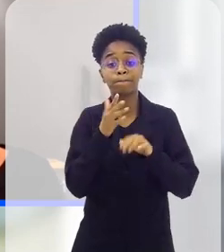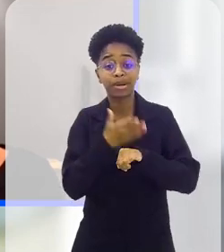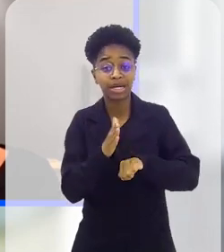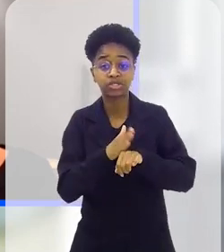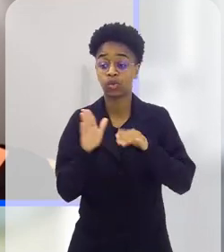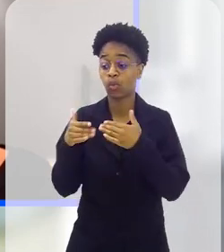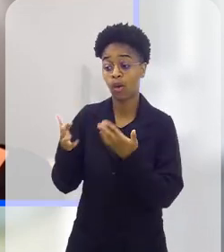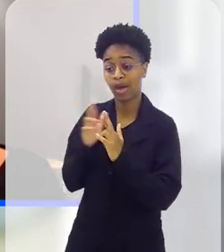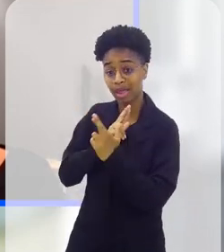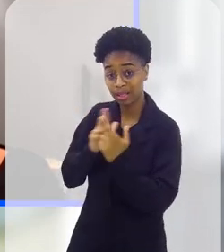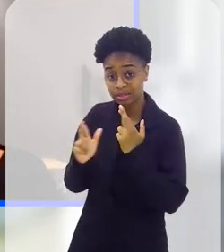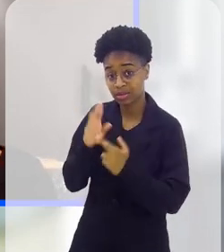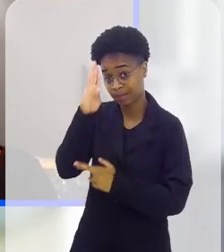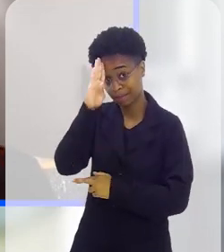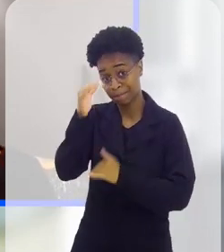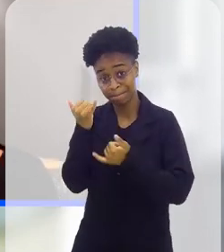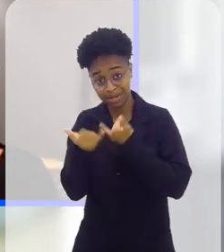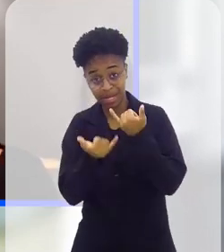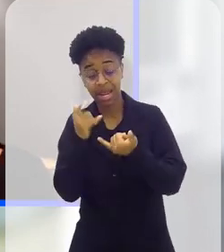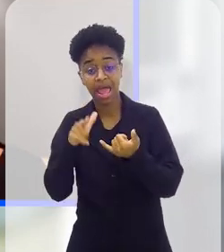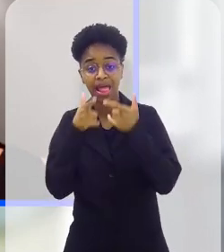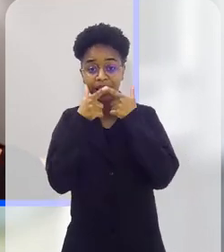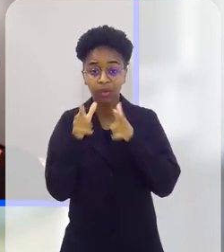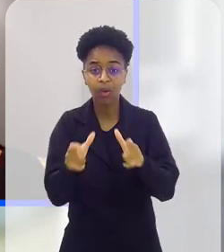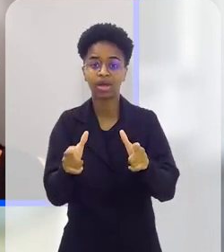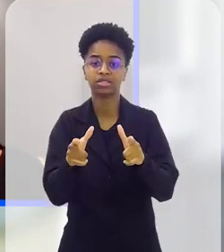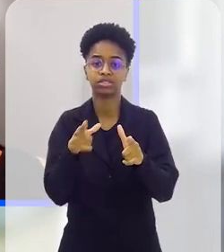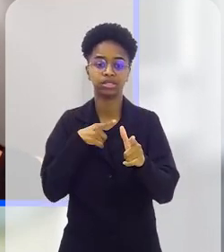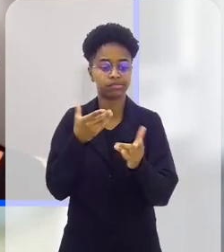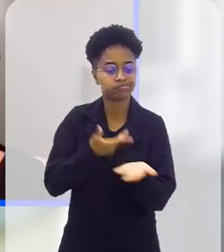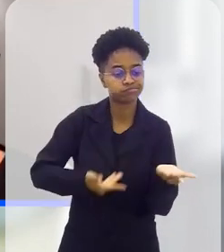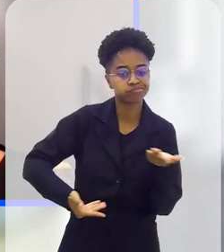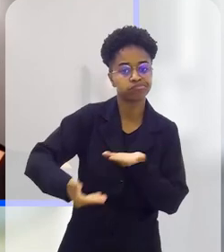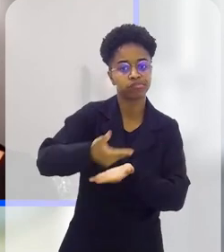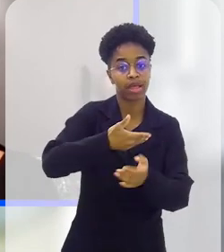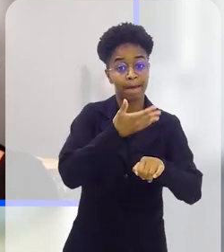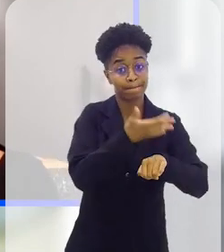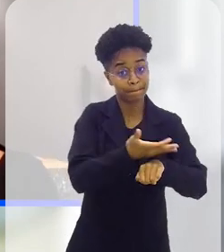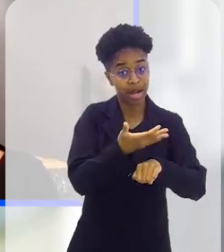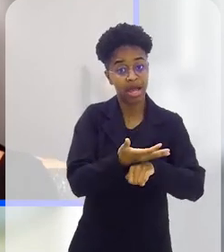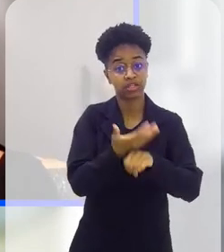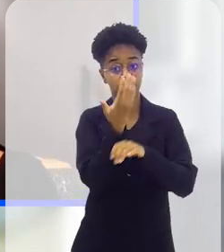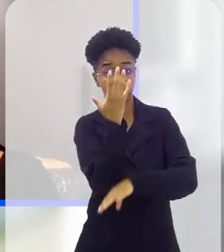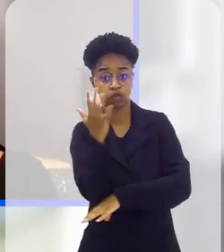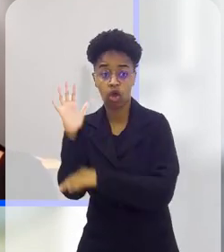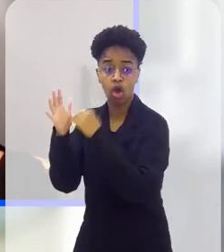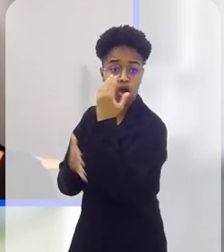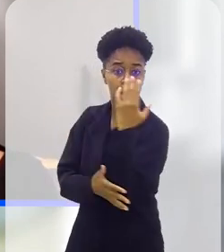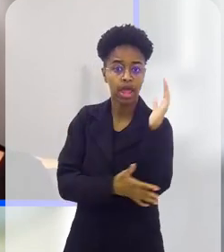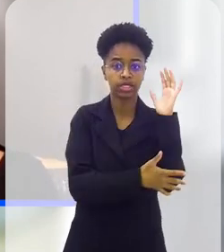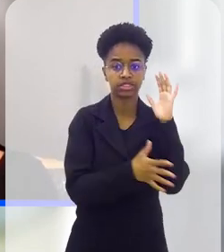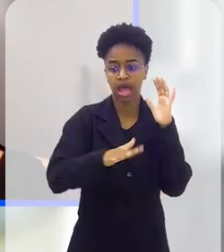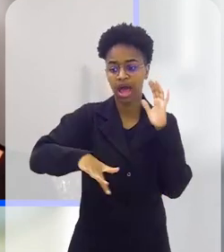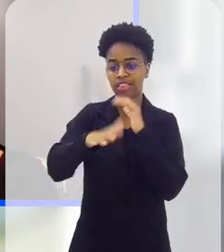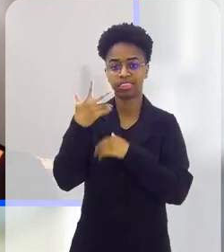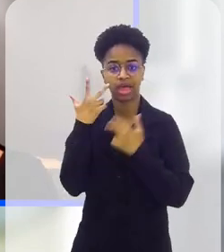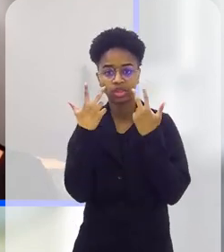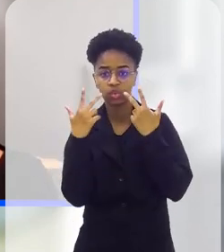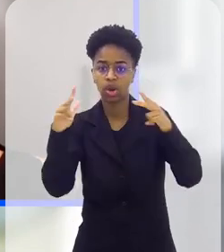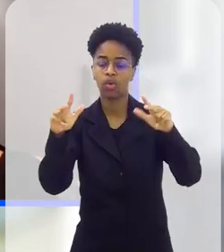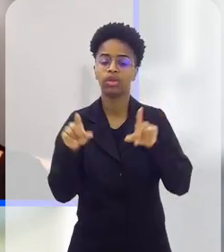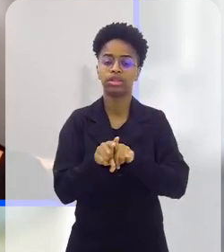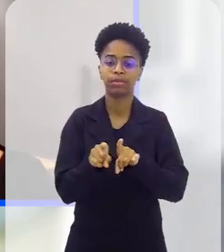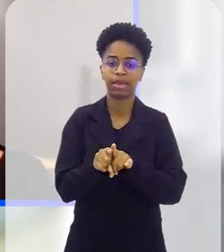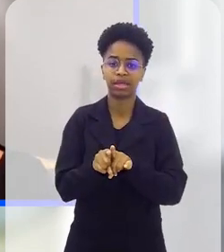quais as relações? Sobretudo, brincar, ele é uma linguagem que vai dialogar numa praça pública, numa floresta, num parque natural,